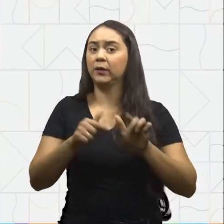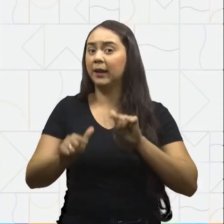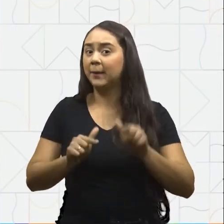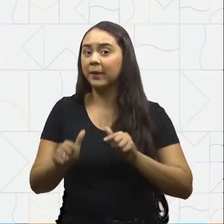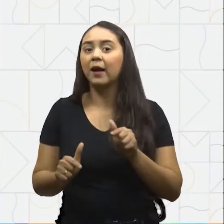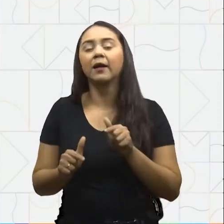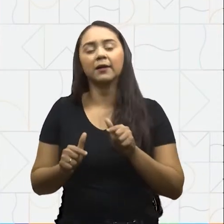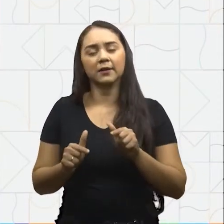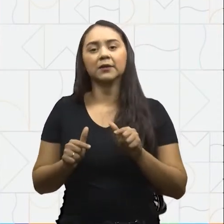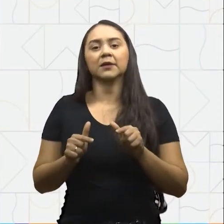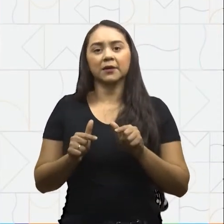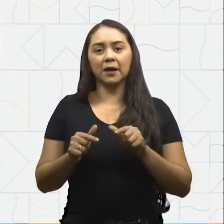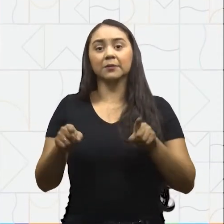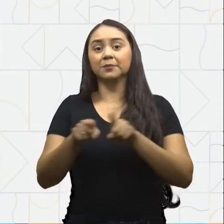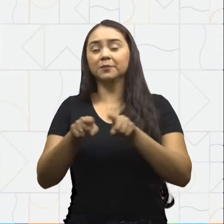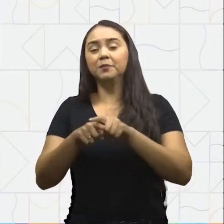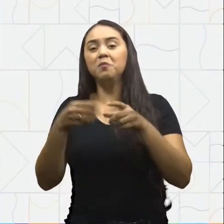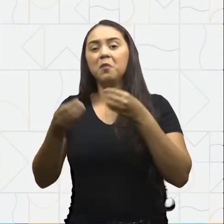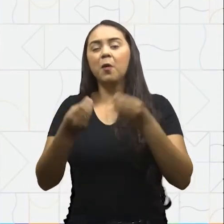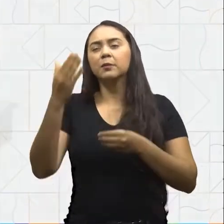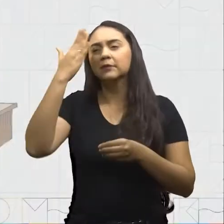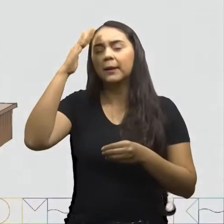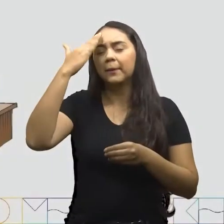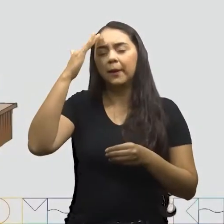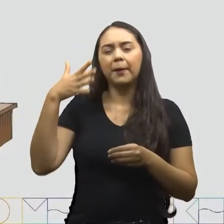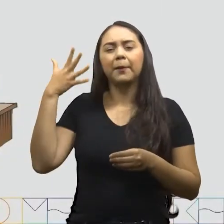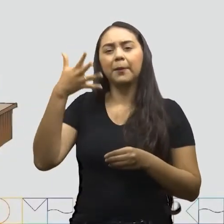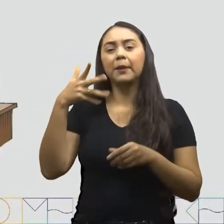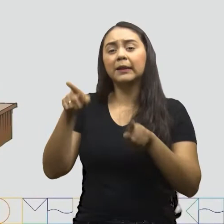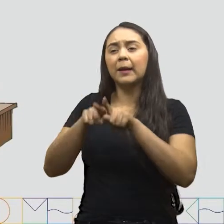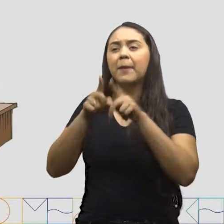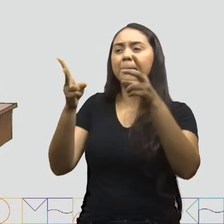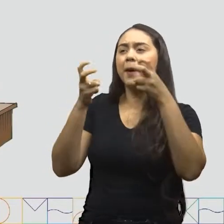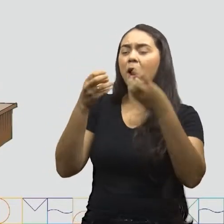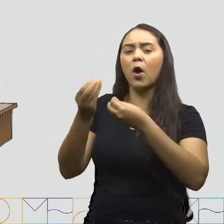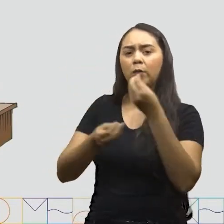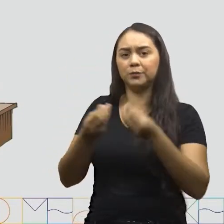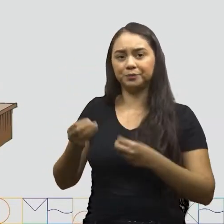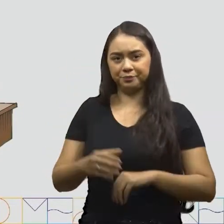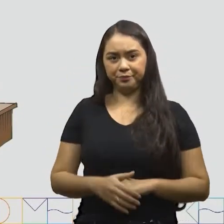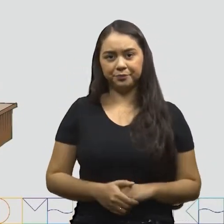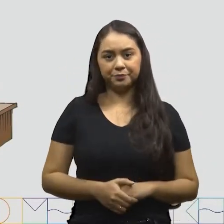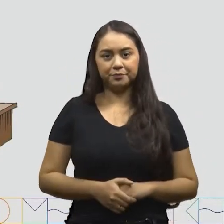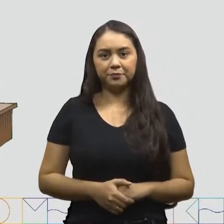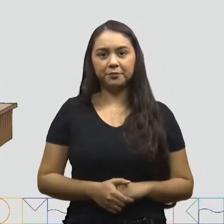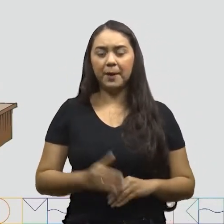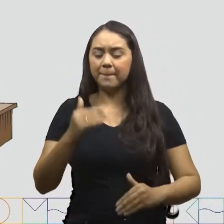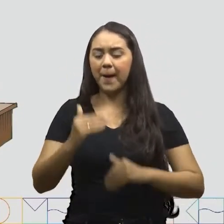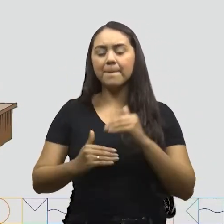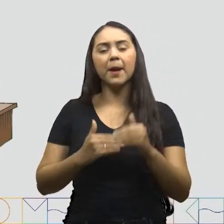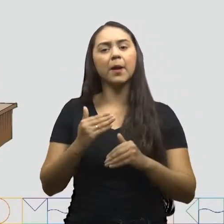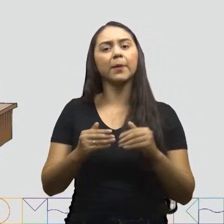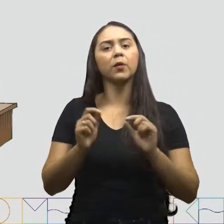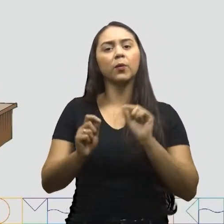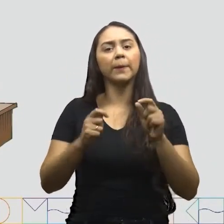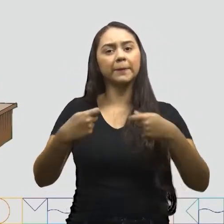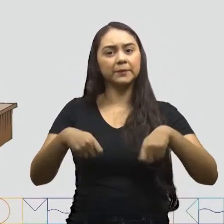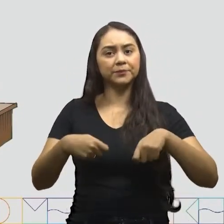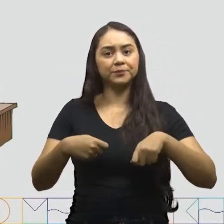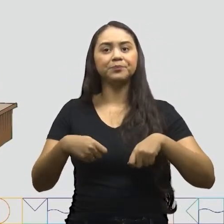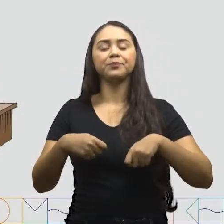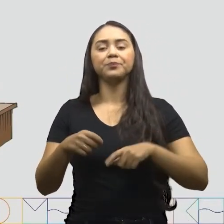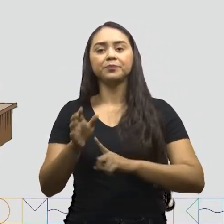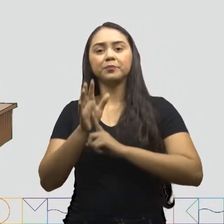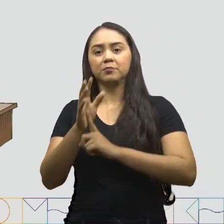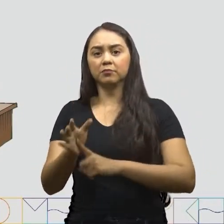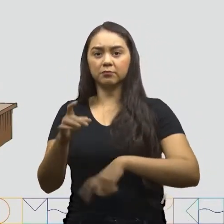Fala e escuta de textos orais Passo a passo para a apresentação de trabalhos orais Fala